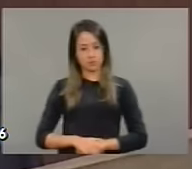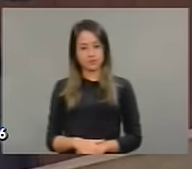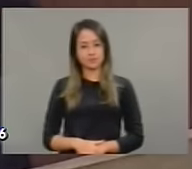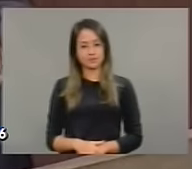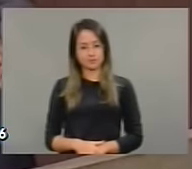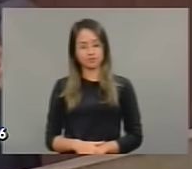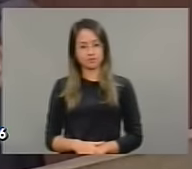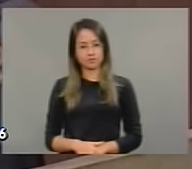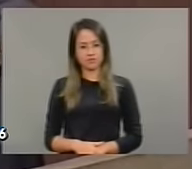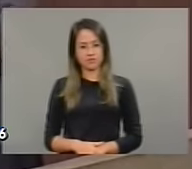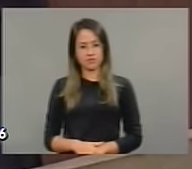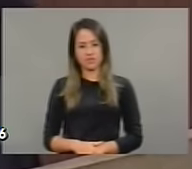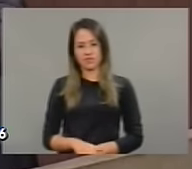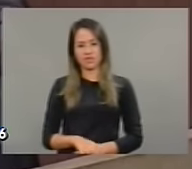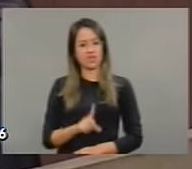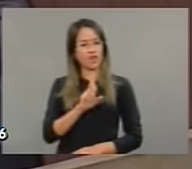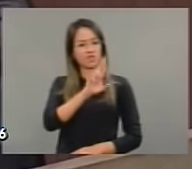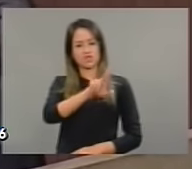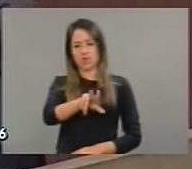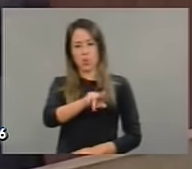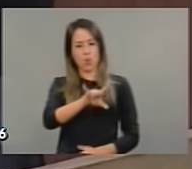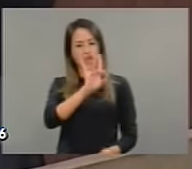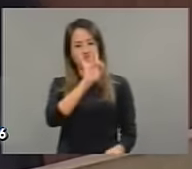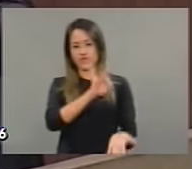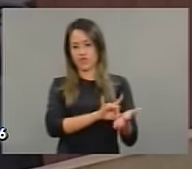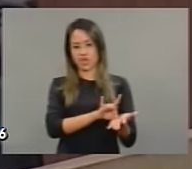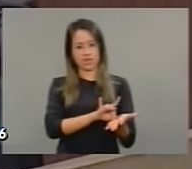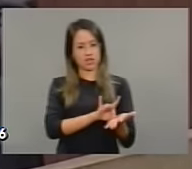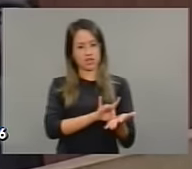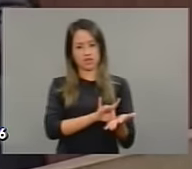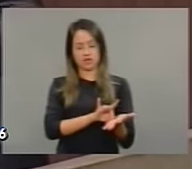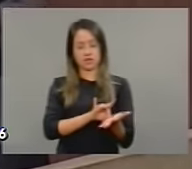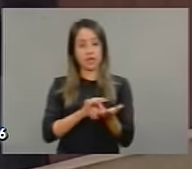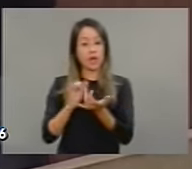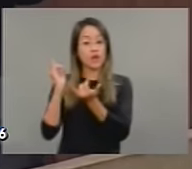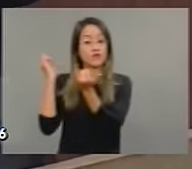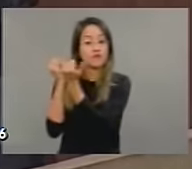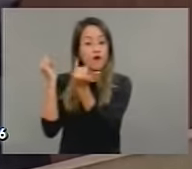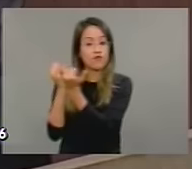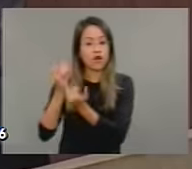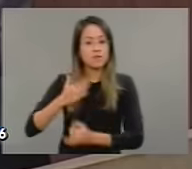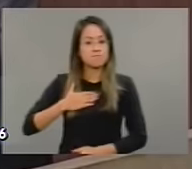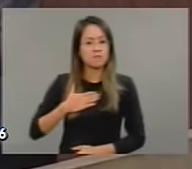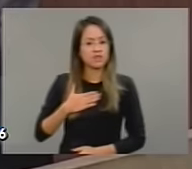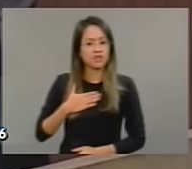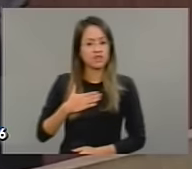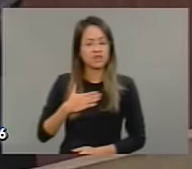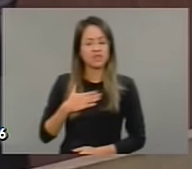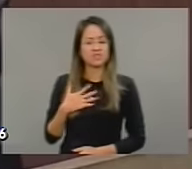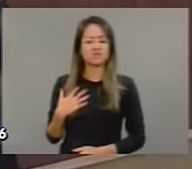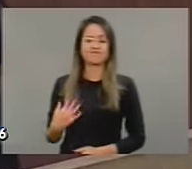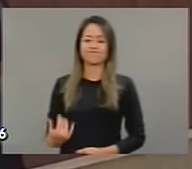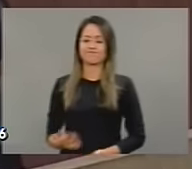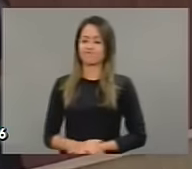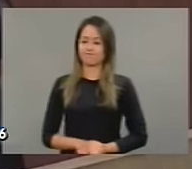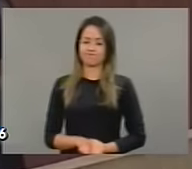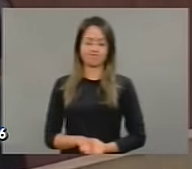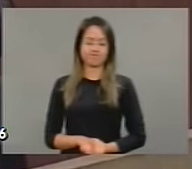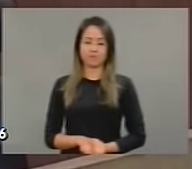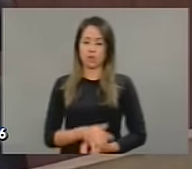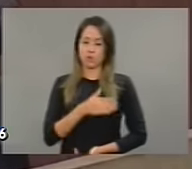não foi verdadeira, não é verdadeira aquela infâmia, mas, mas,